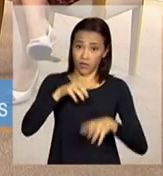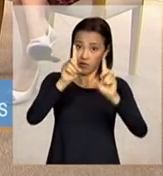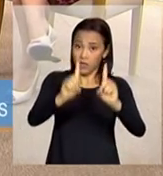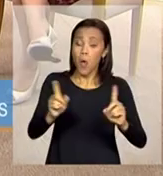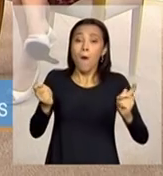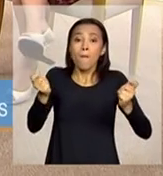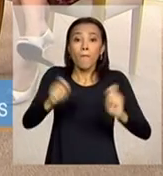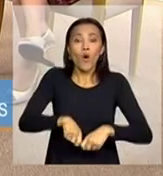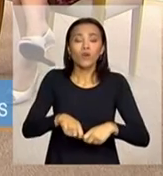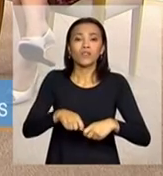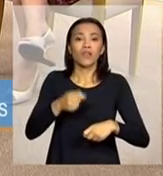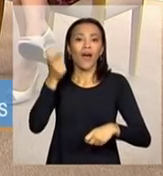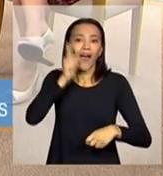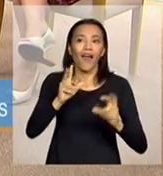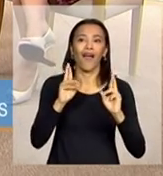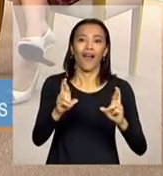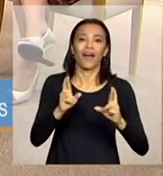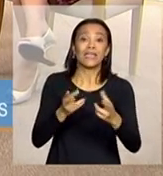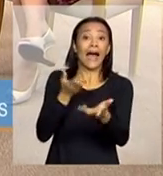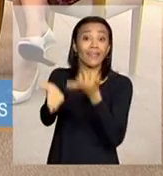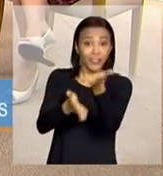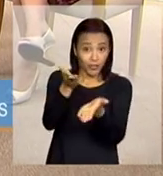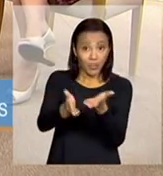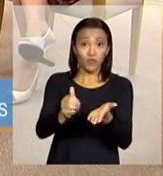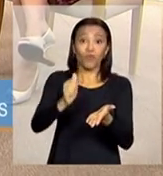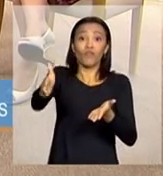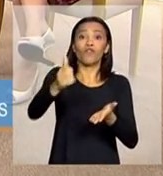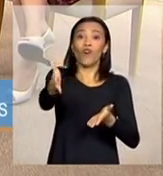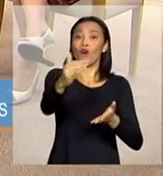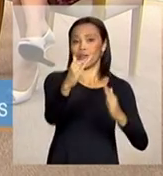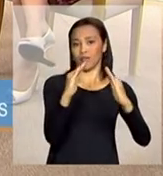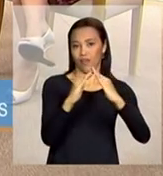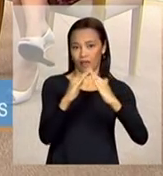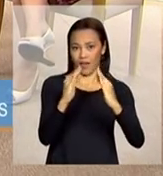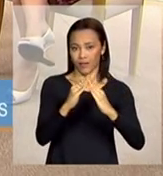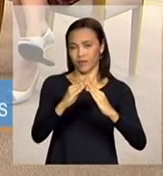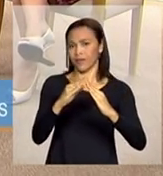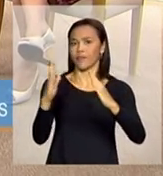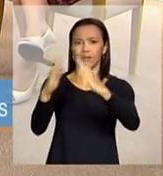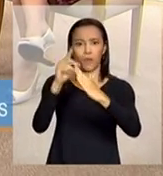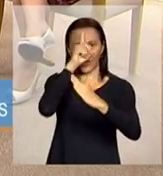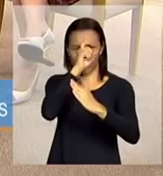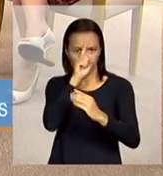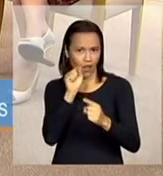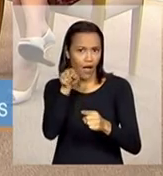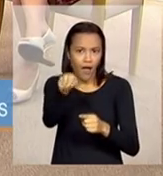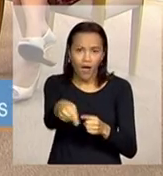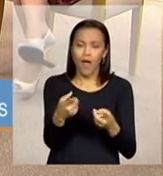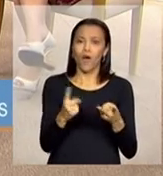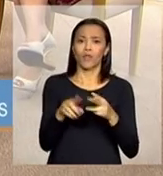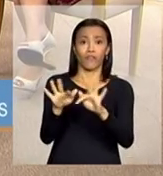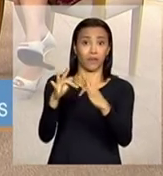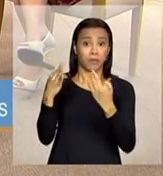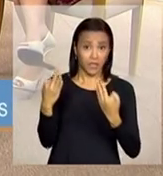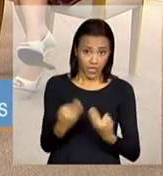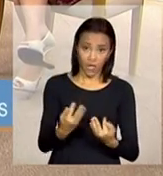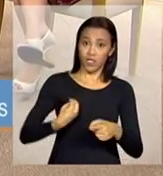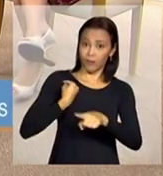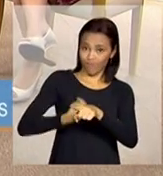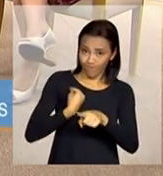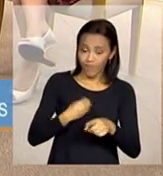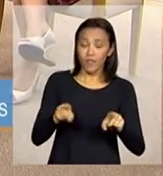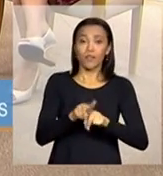serviços disponíveis na comunidade como nós também podemos contar com o posto de saúde com a estratégia de saúde da família existente